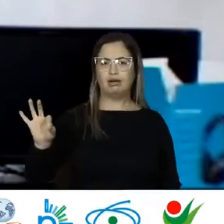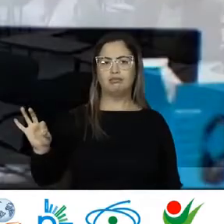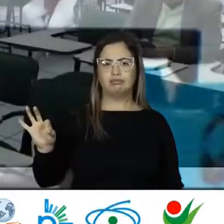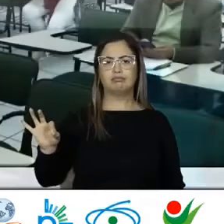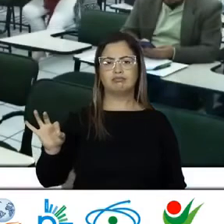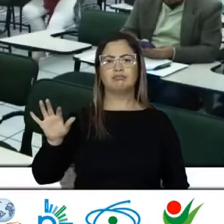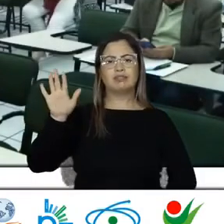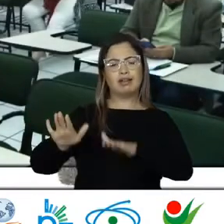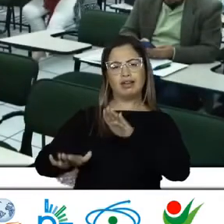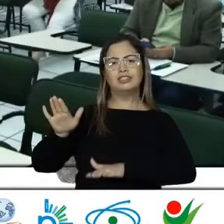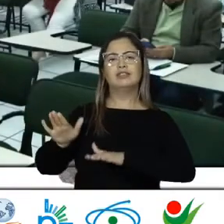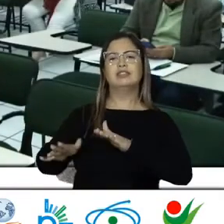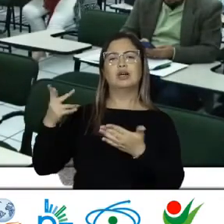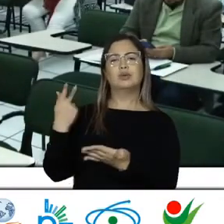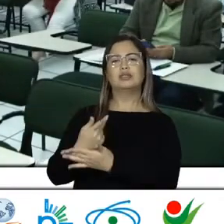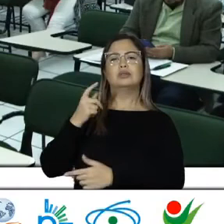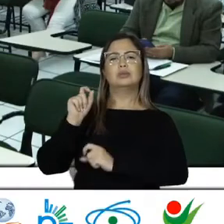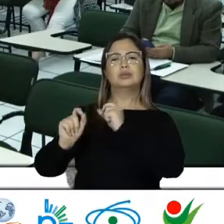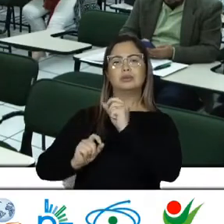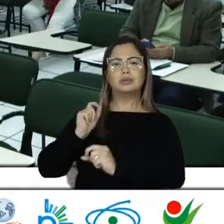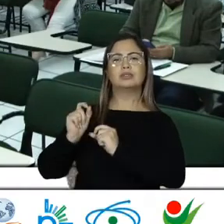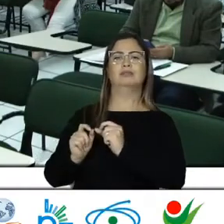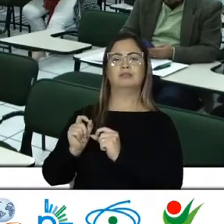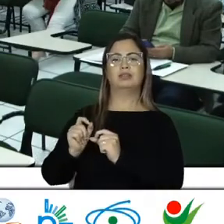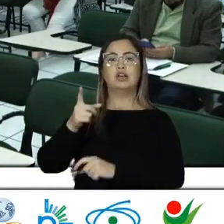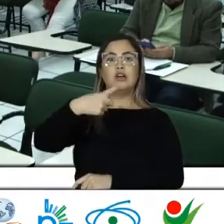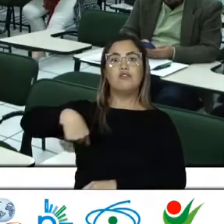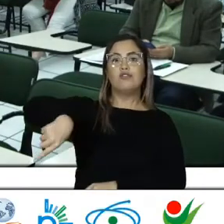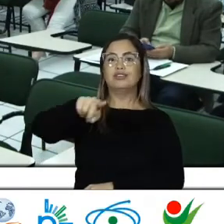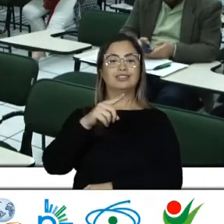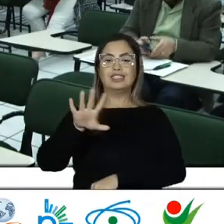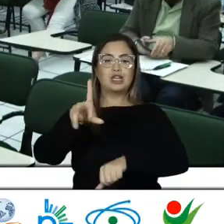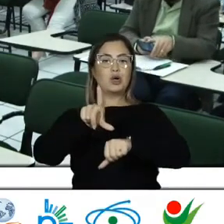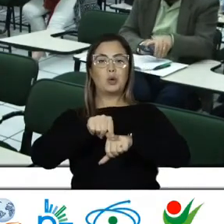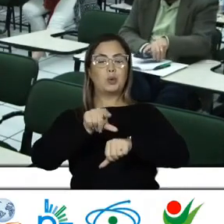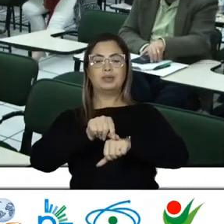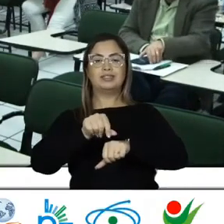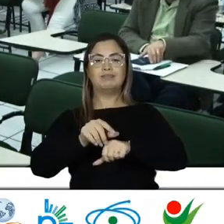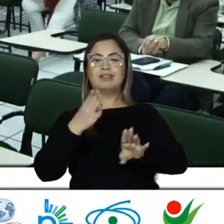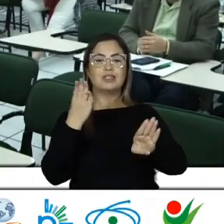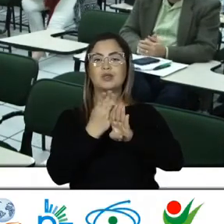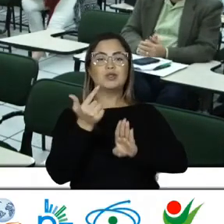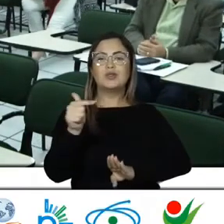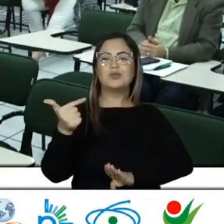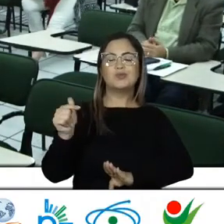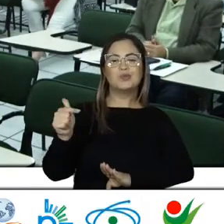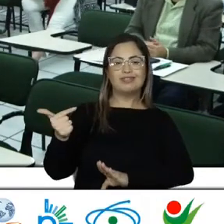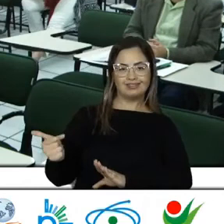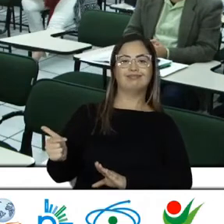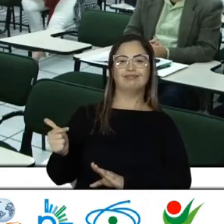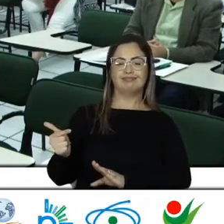Muitas vezes Essas situações Acontecem Porque inclusive Você não tem O conhecimento Do quanto Aquela